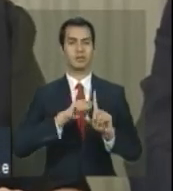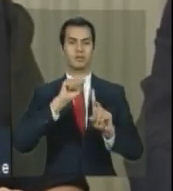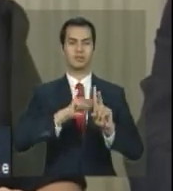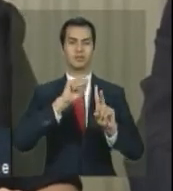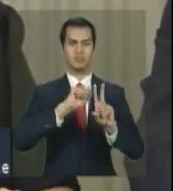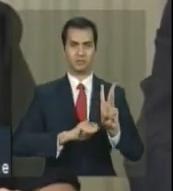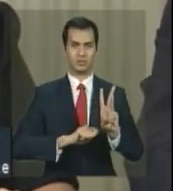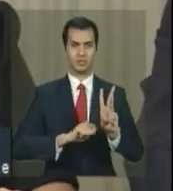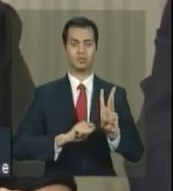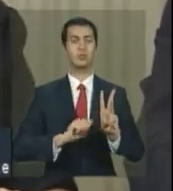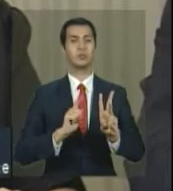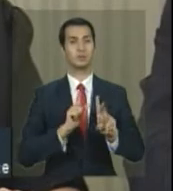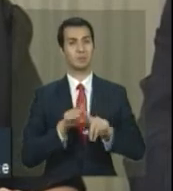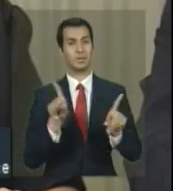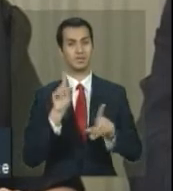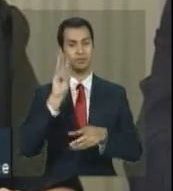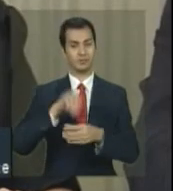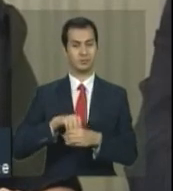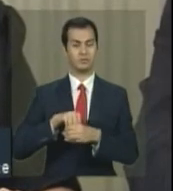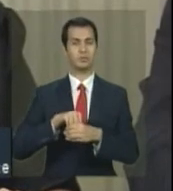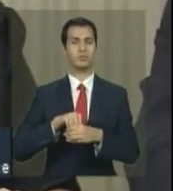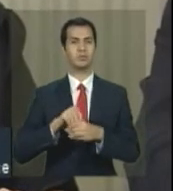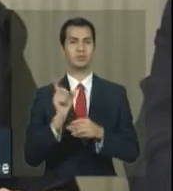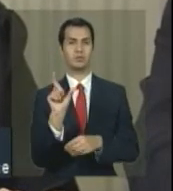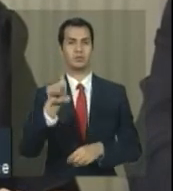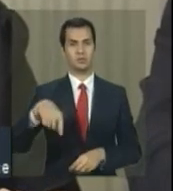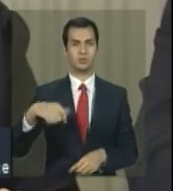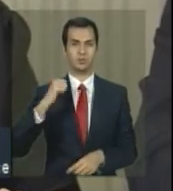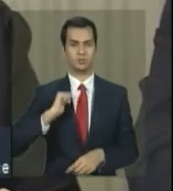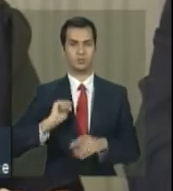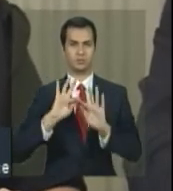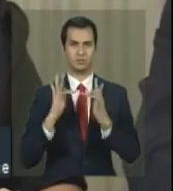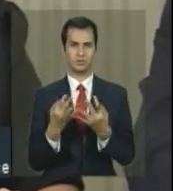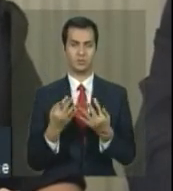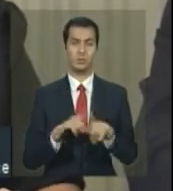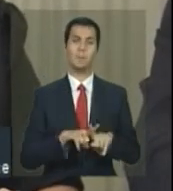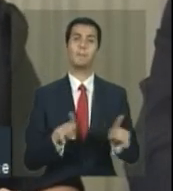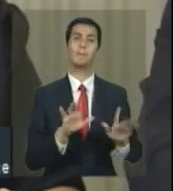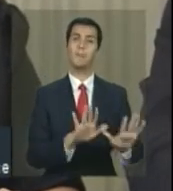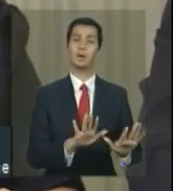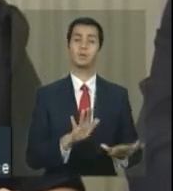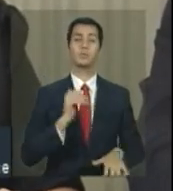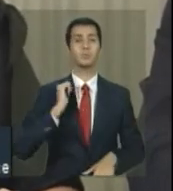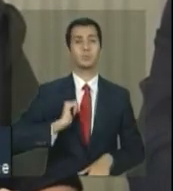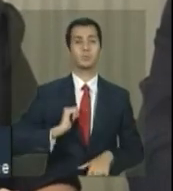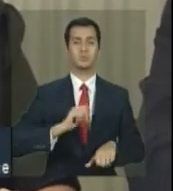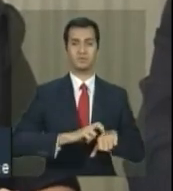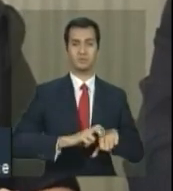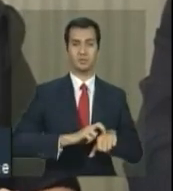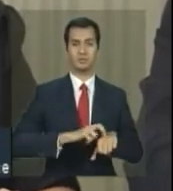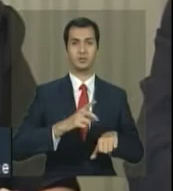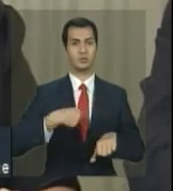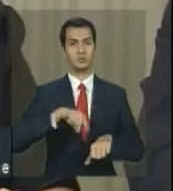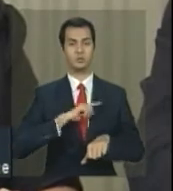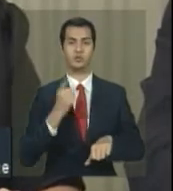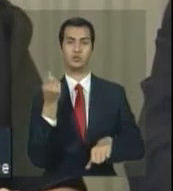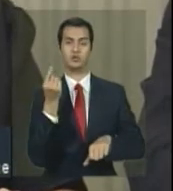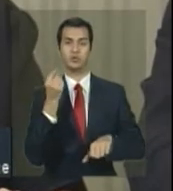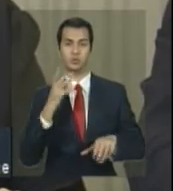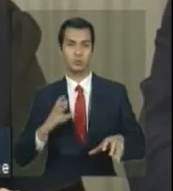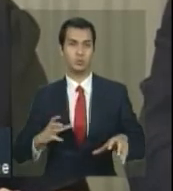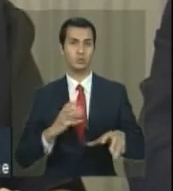dentro do cartão do Bolsa Família. Então, nós não vamos, no caso do Bolsa Verde, de fato, empenhar a totalidade dos recursos,